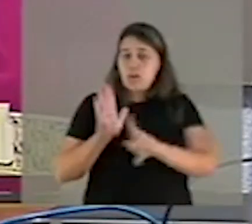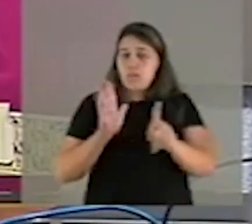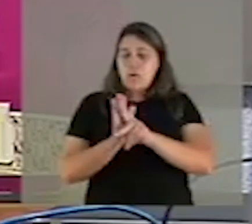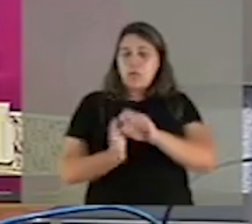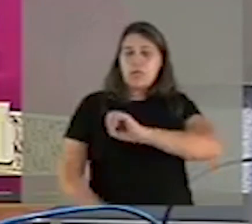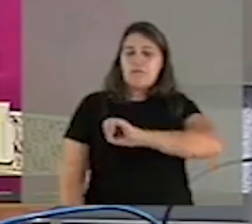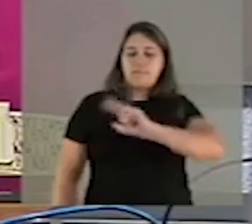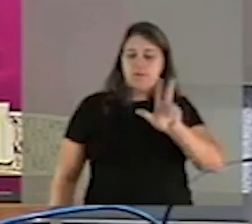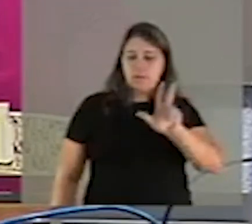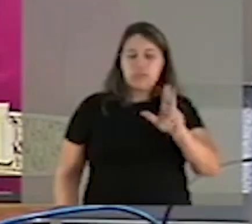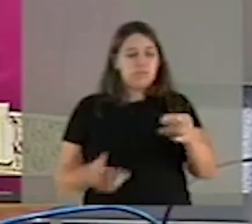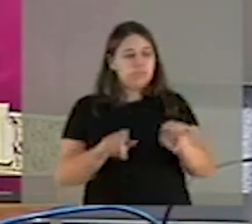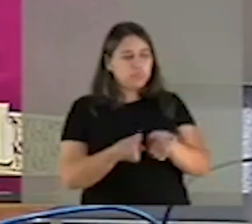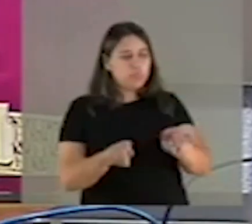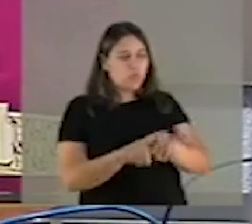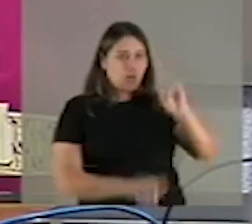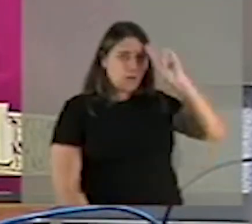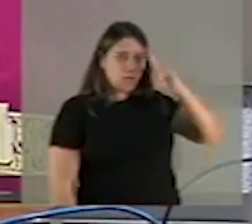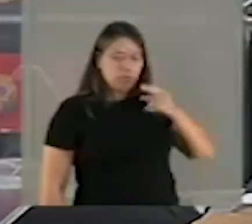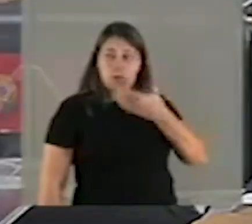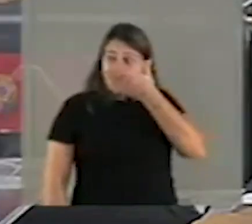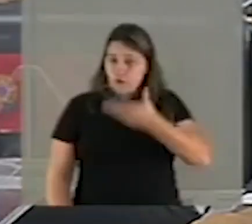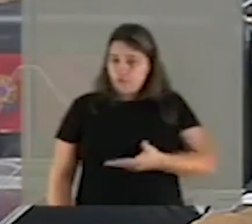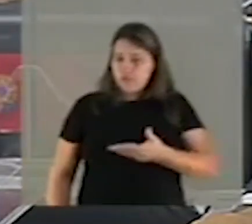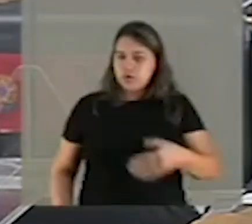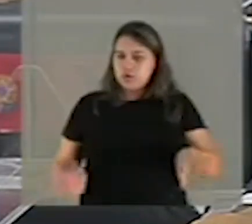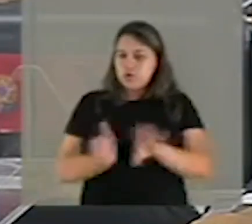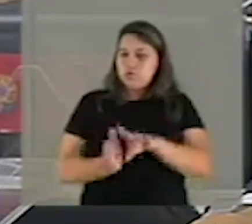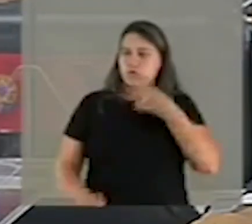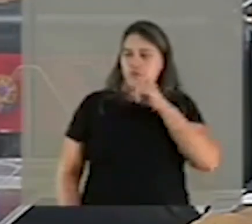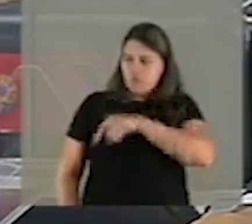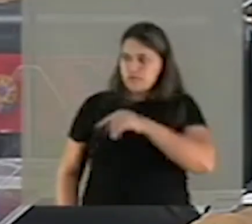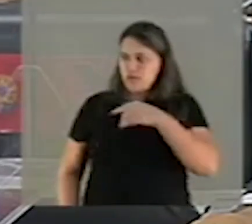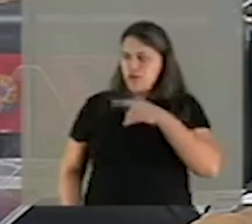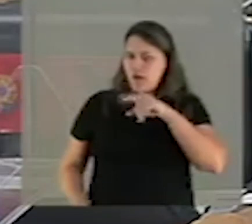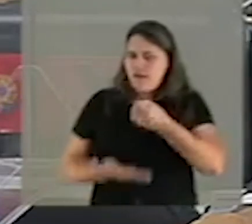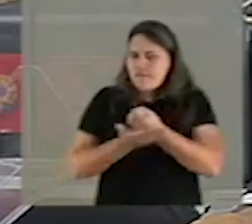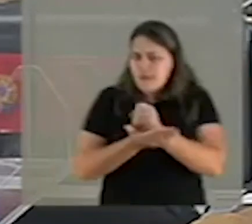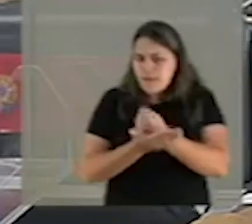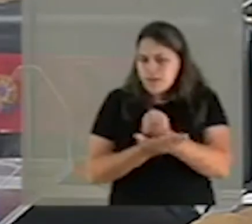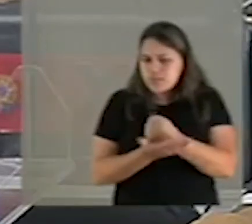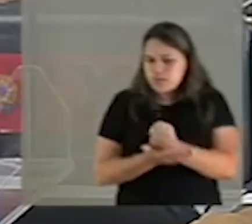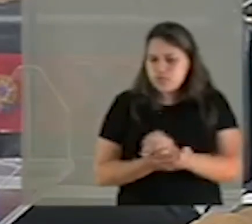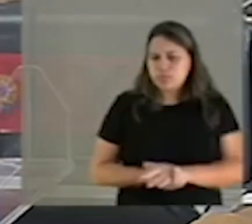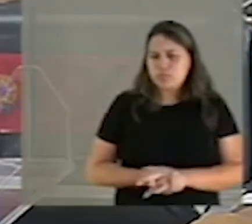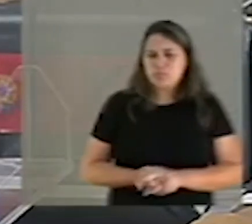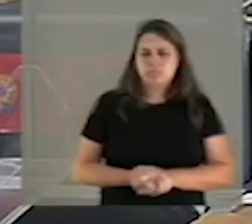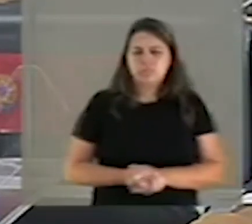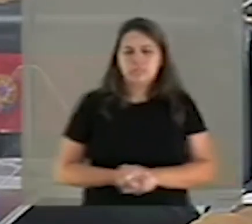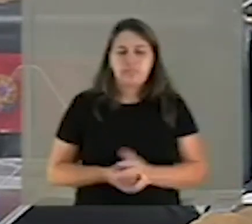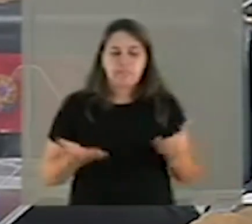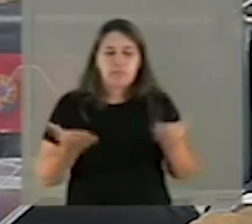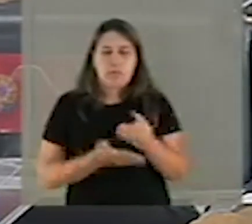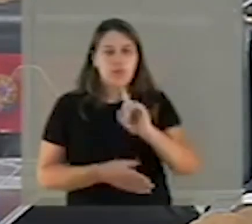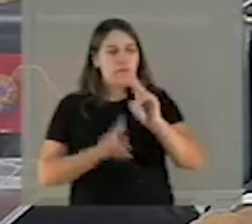Anvisa e das autarquias profissionais É isso, vossa senhoria chegou aqui e disse que é farmacêutico. Exato. Portanto, não é